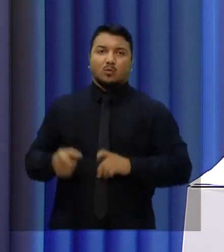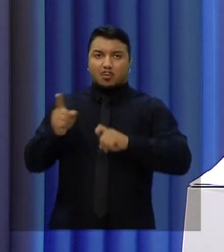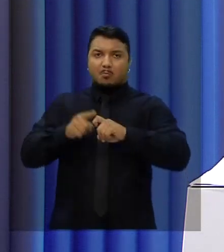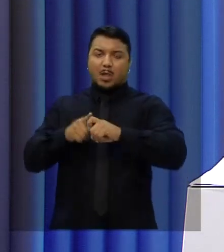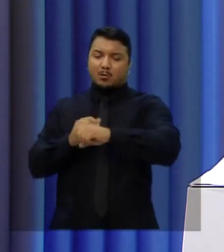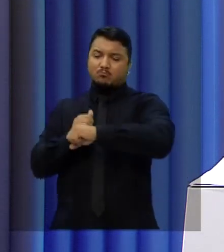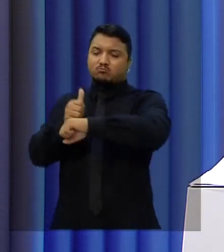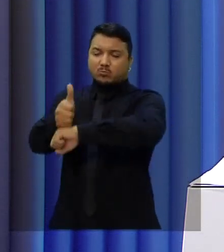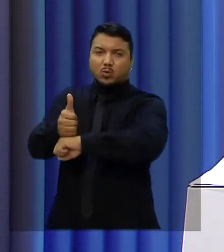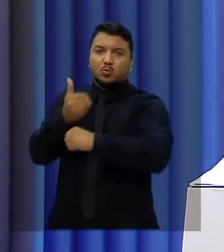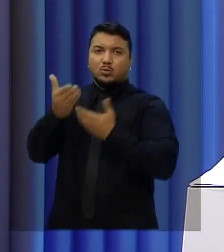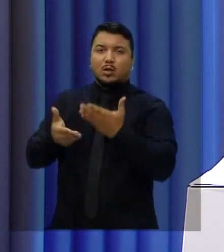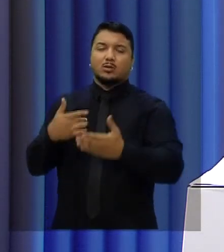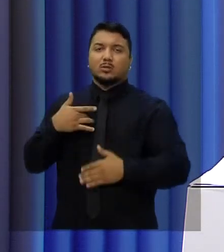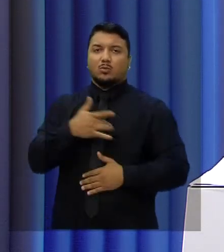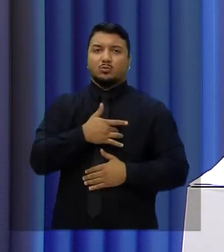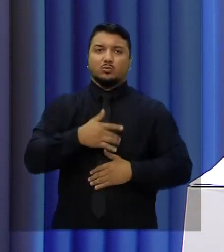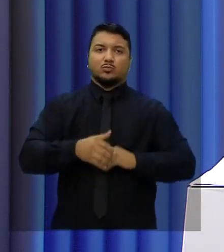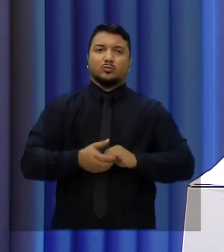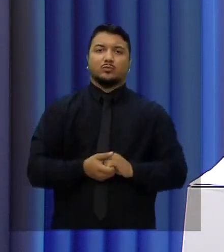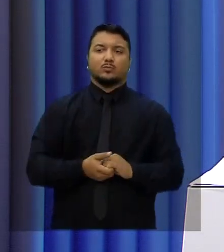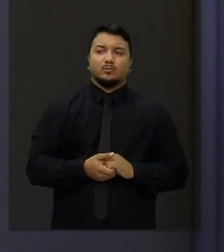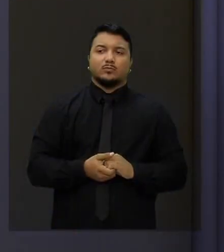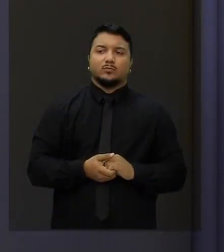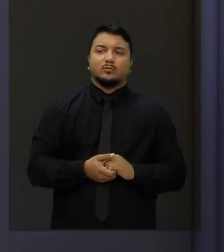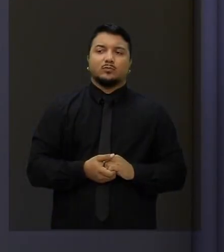para cuidar bem da saúde pública cearense.